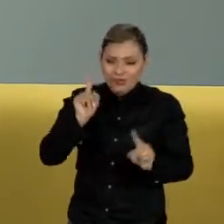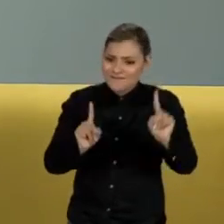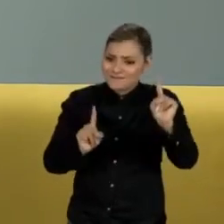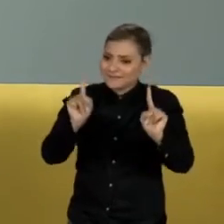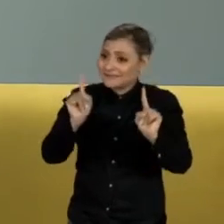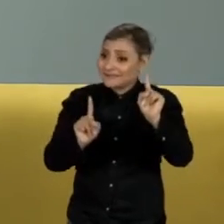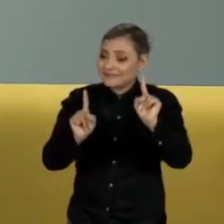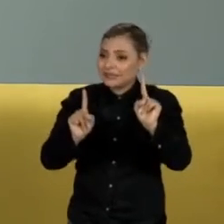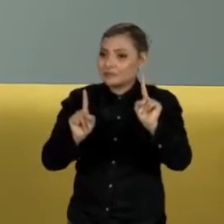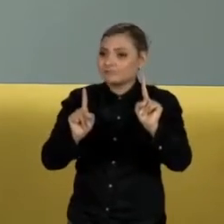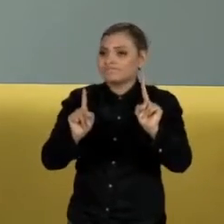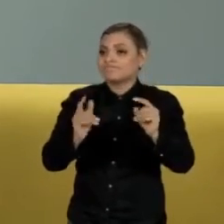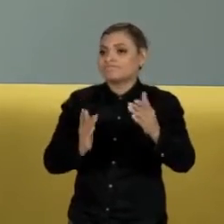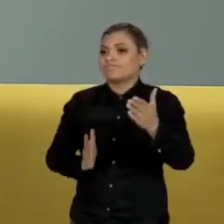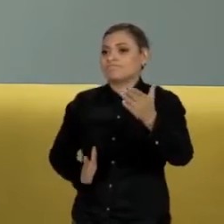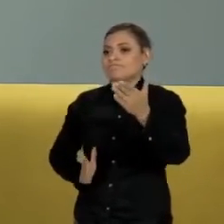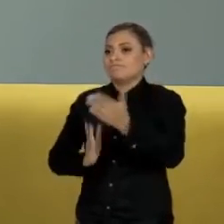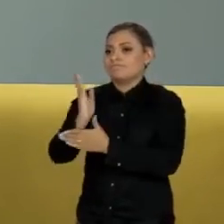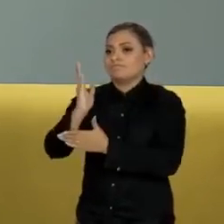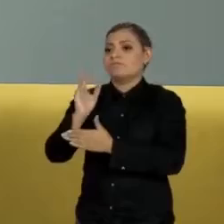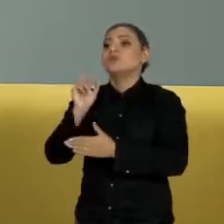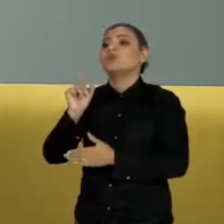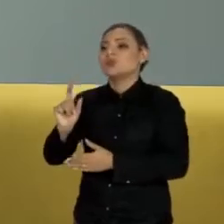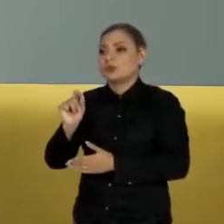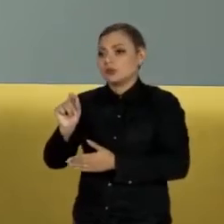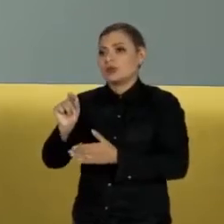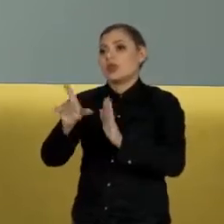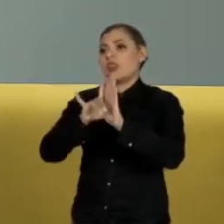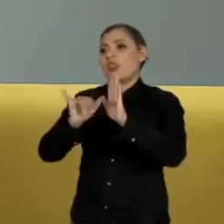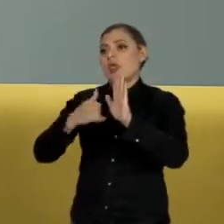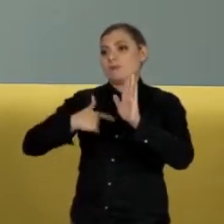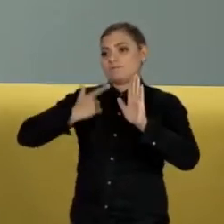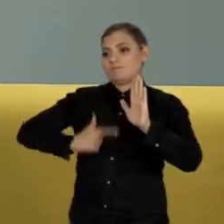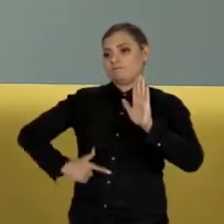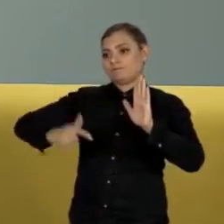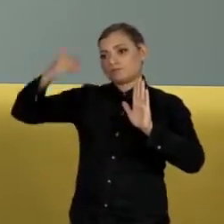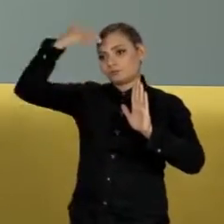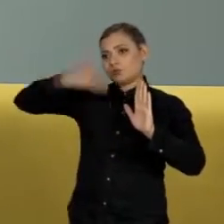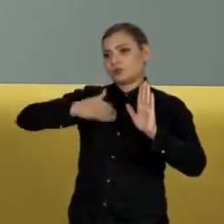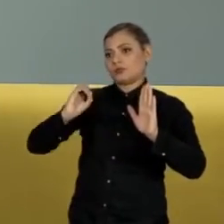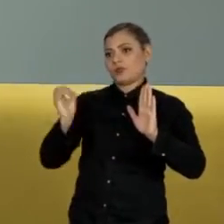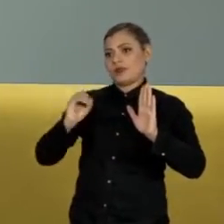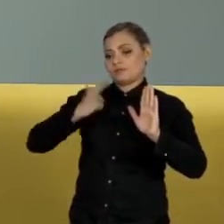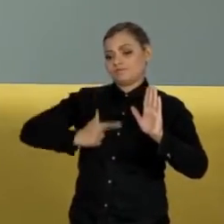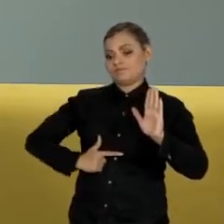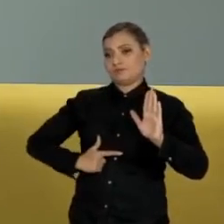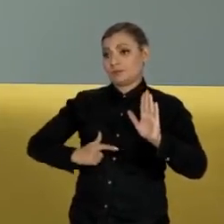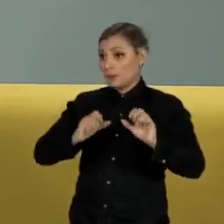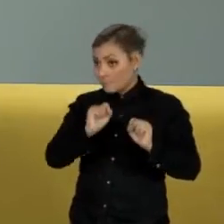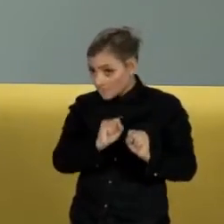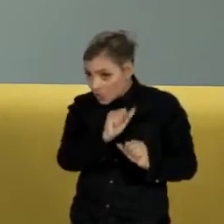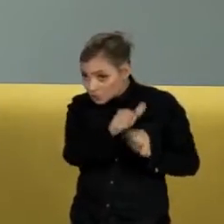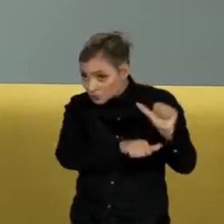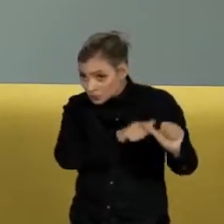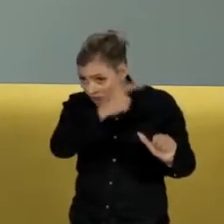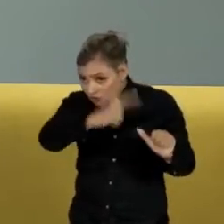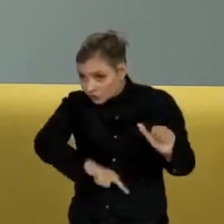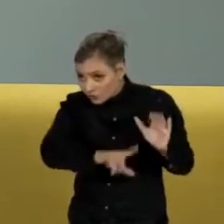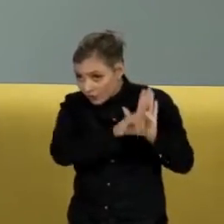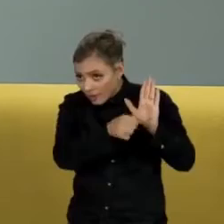a validade, a constitucionalidade da lei da ficha limpa. Eu pergunto, pode-se mudar de novo,